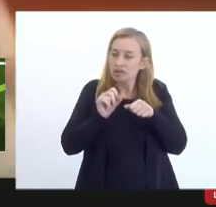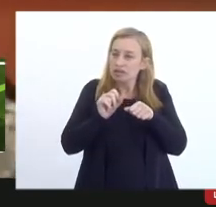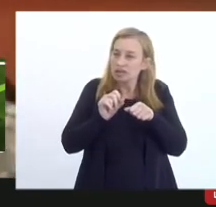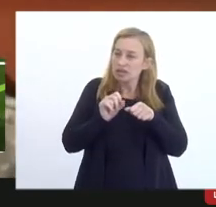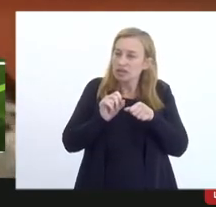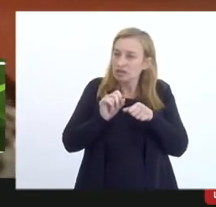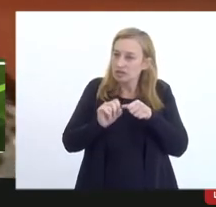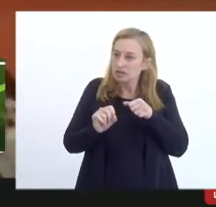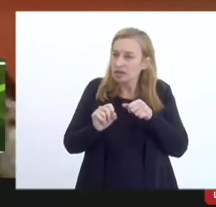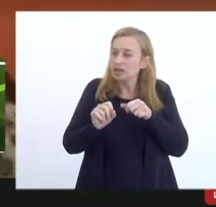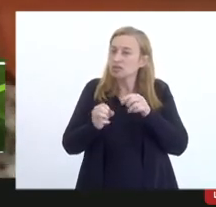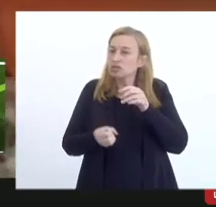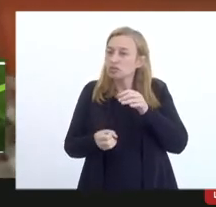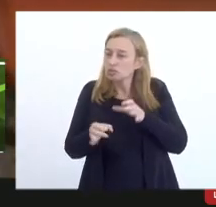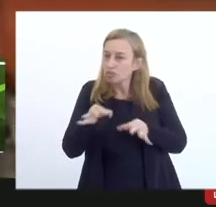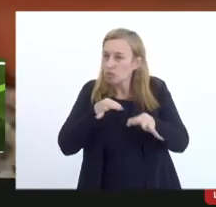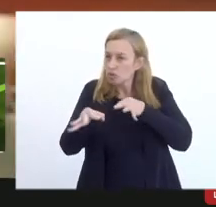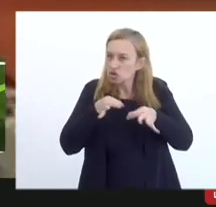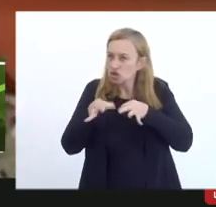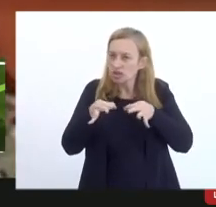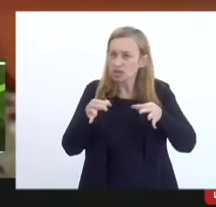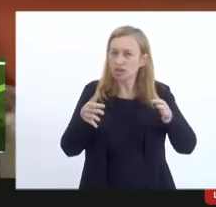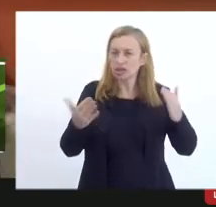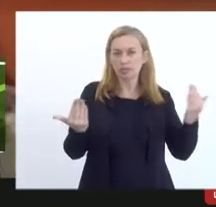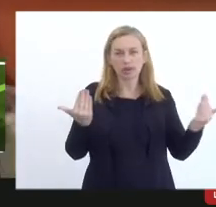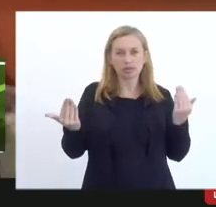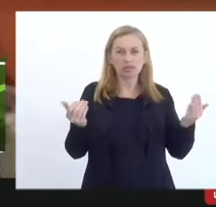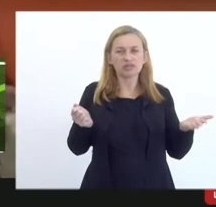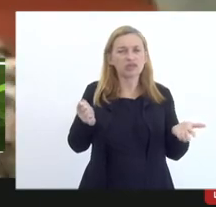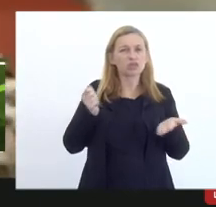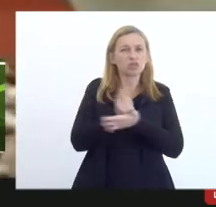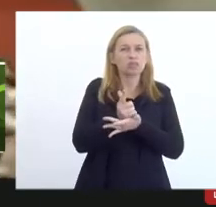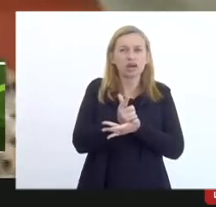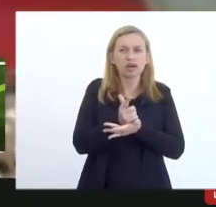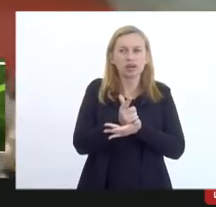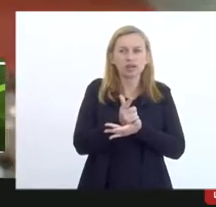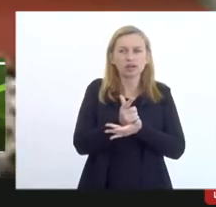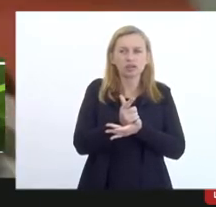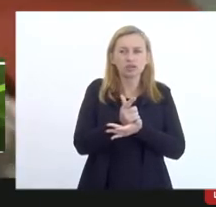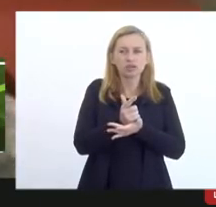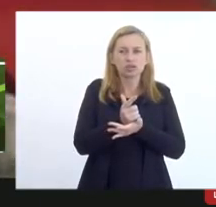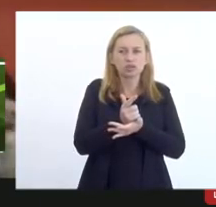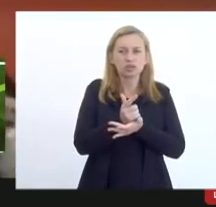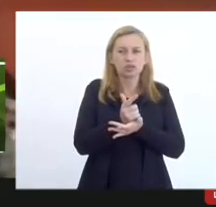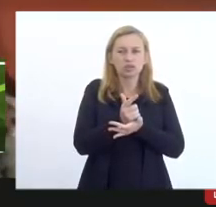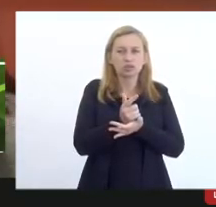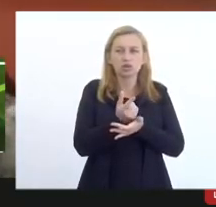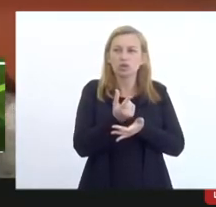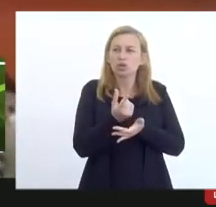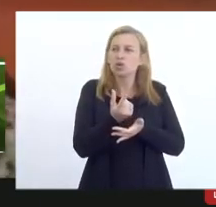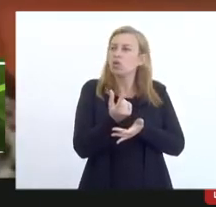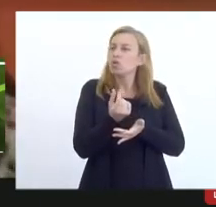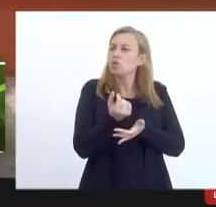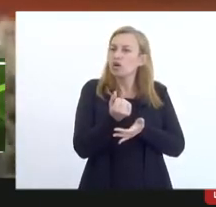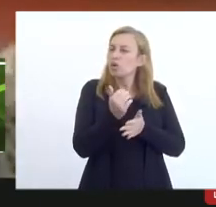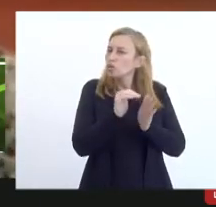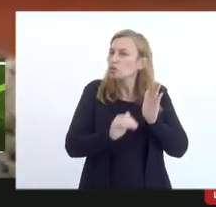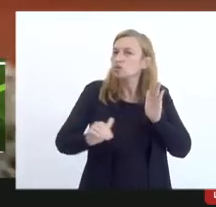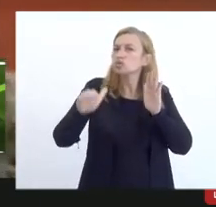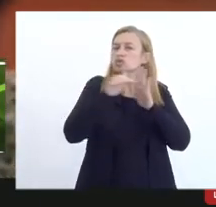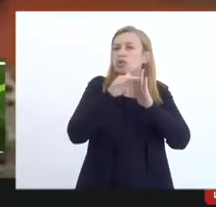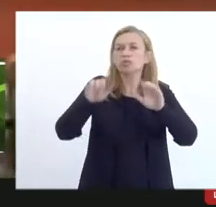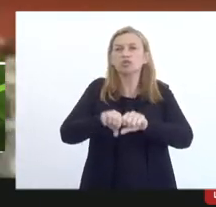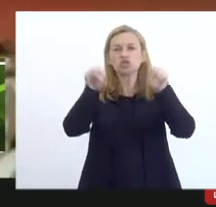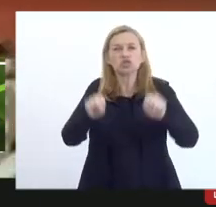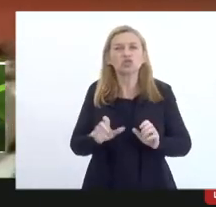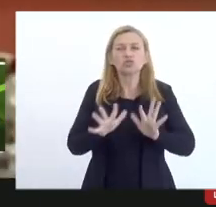paralelamente na medida que você faz o pagamento você sobe a prestação de conta no sistema o que facilita no final